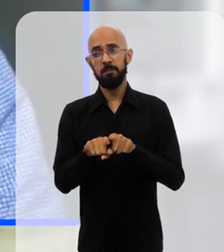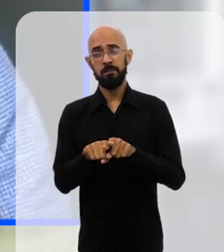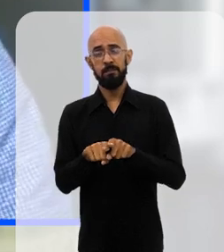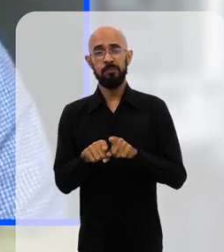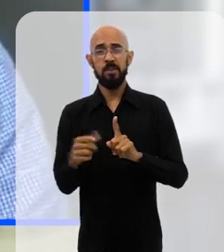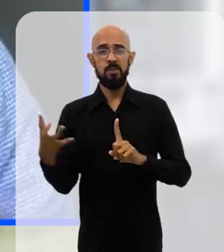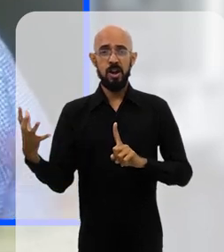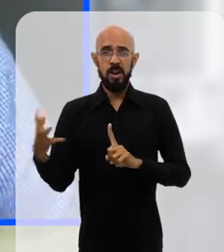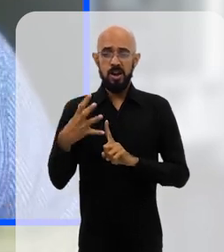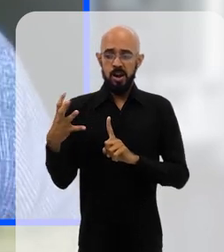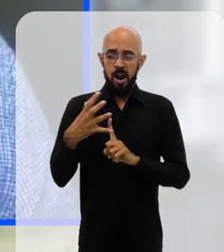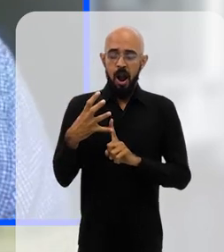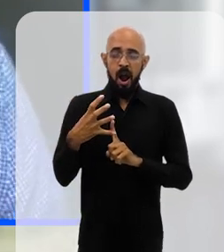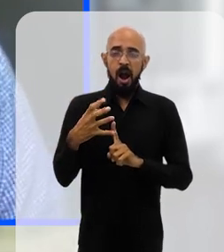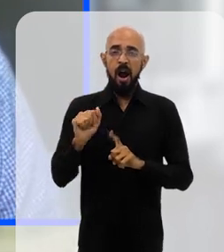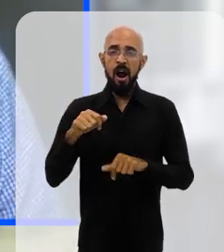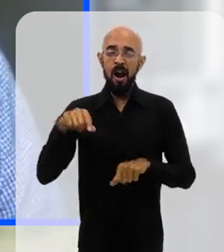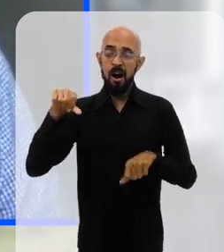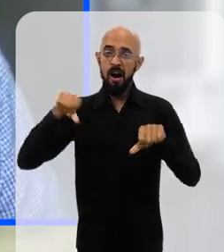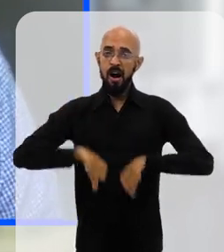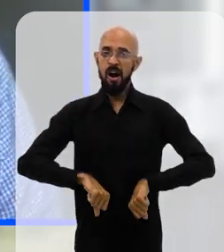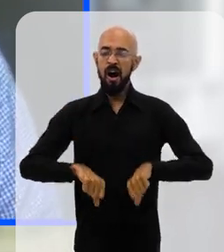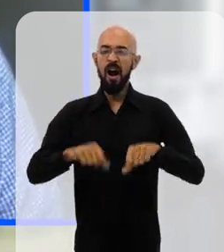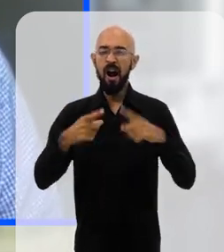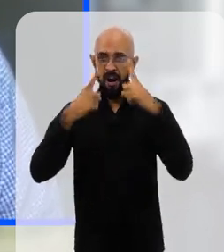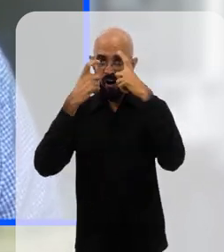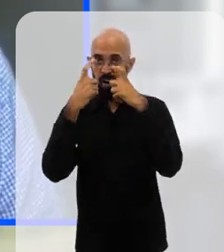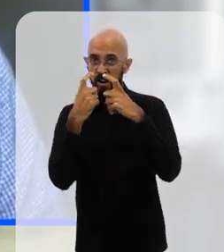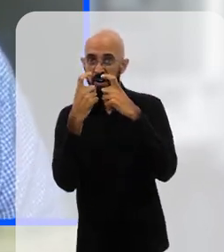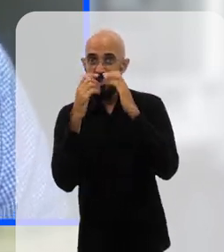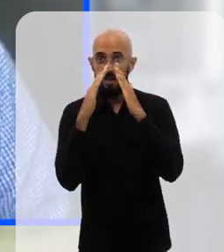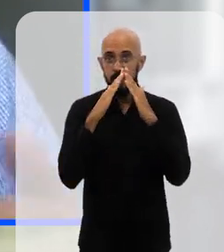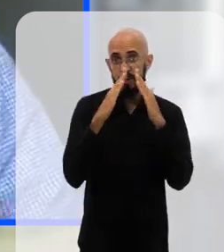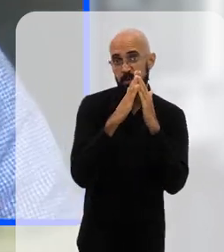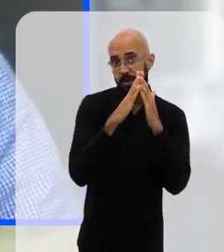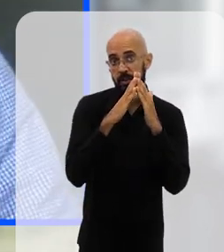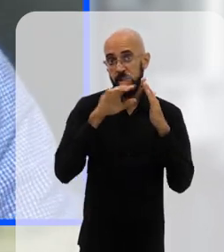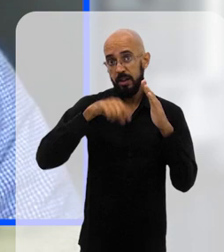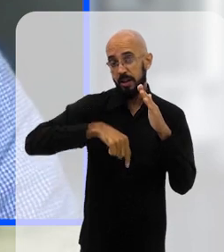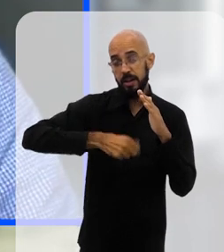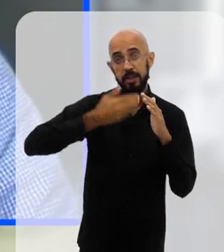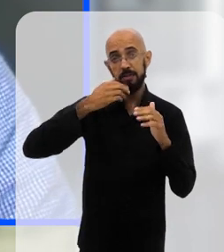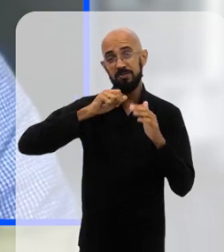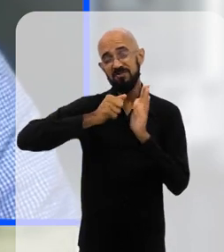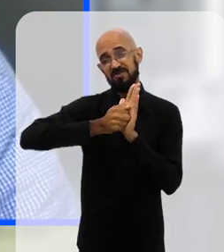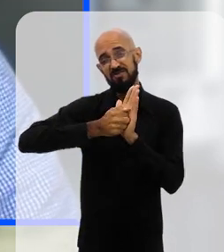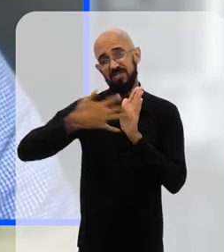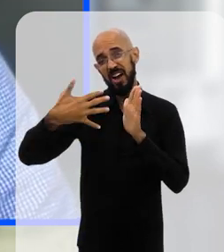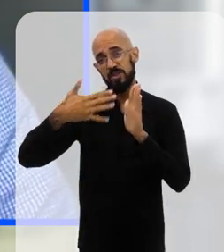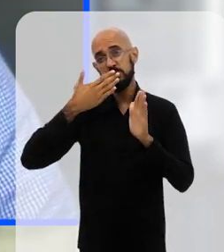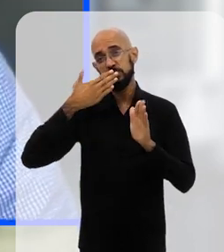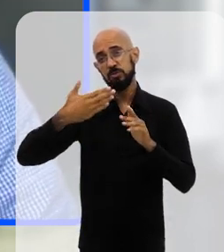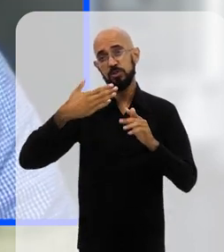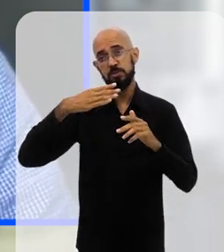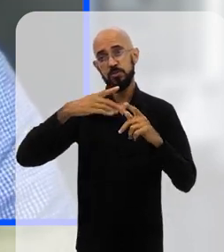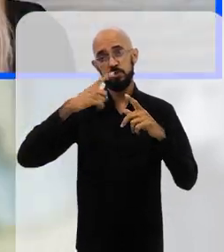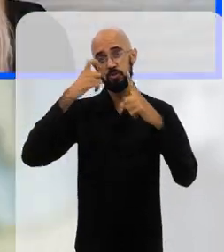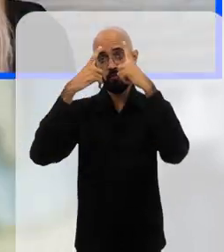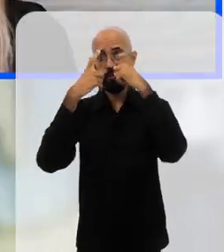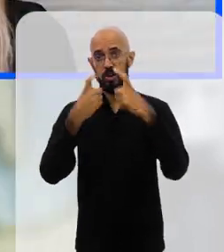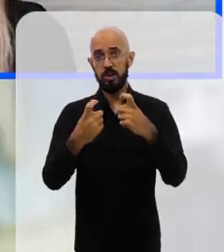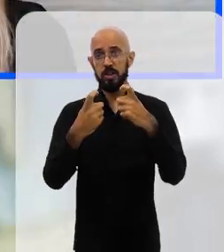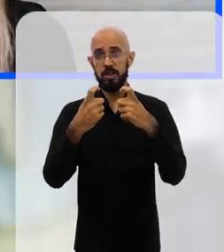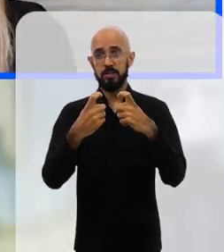tiveram, ficaram expostas à violência também doméstica. Então são múltiplas camadas de violência de gênero que